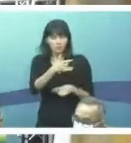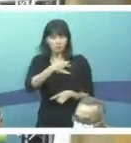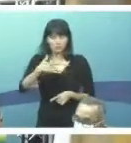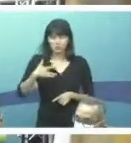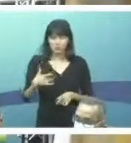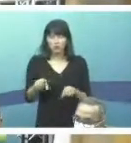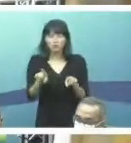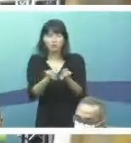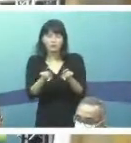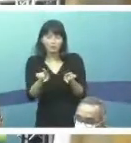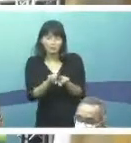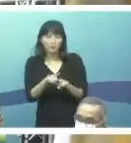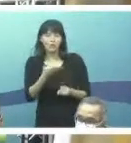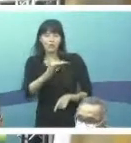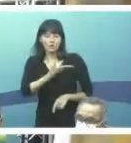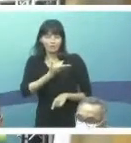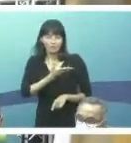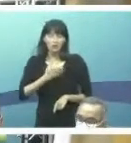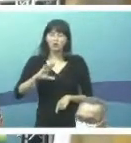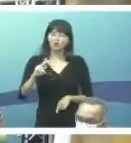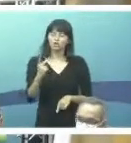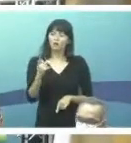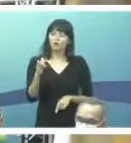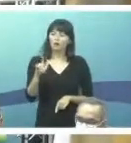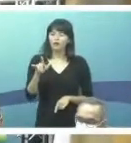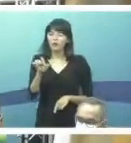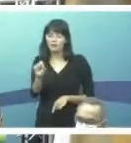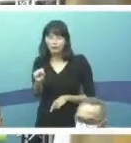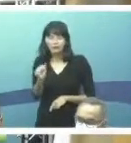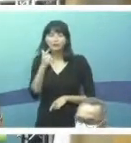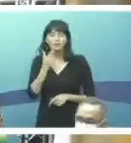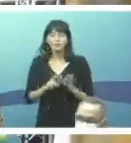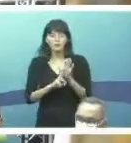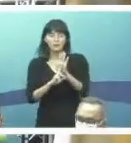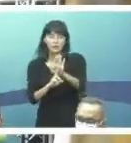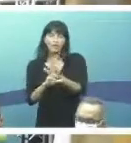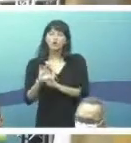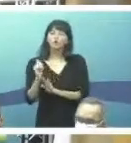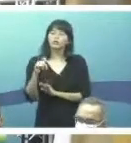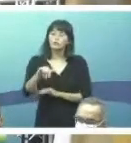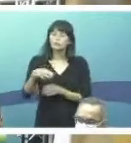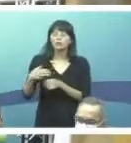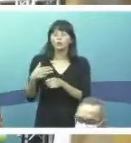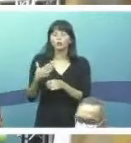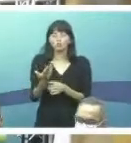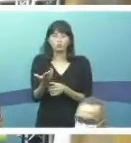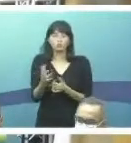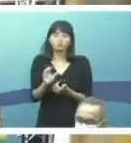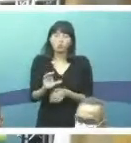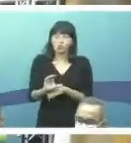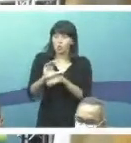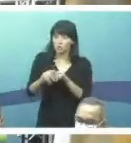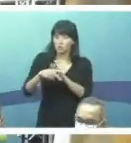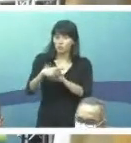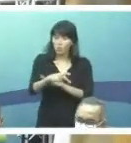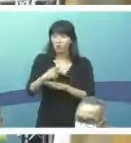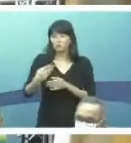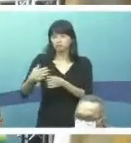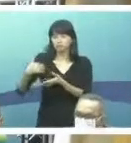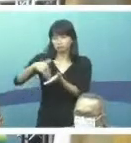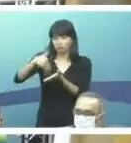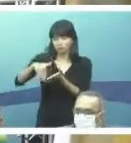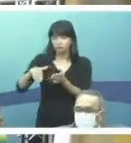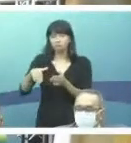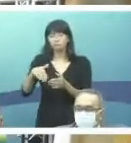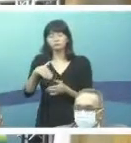Gostaria de cumprimentar o nosso amigo Charles, representando o CONASEMES, o Conselho de Secretários Municipais de Saúde.